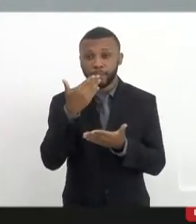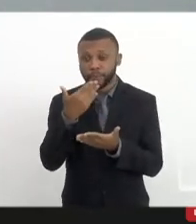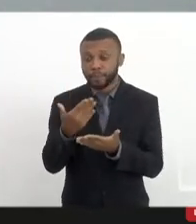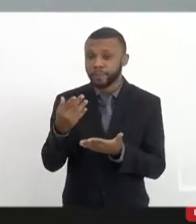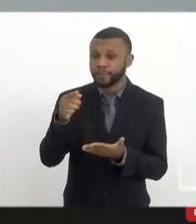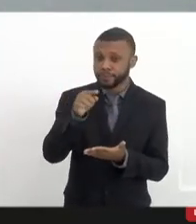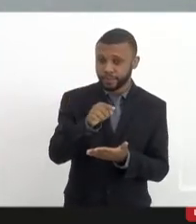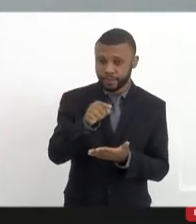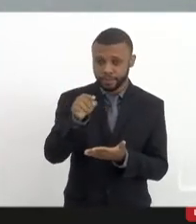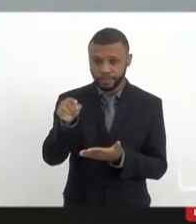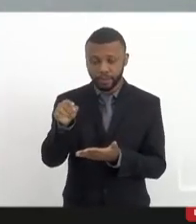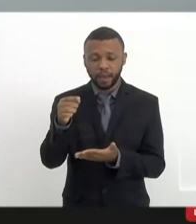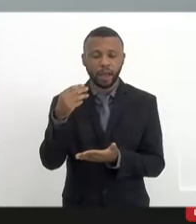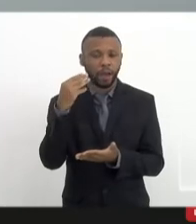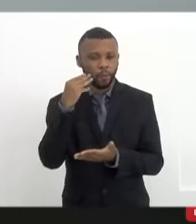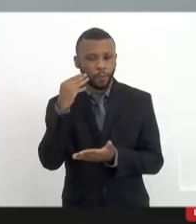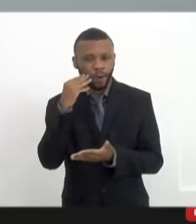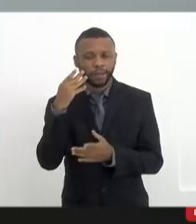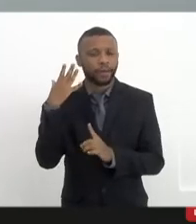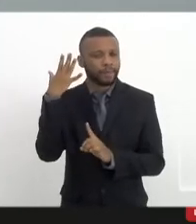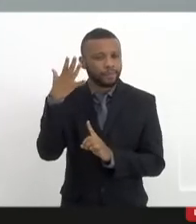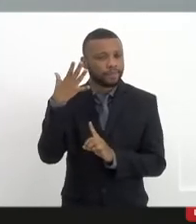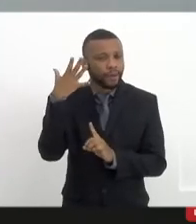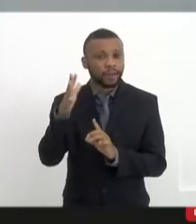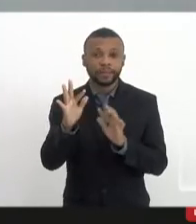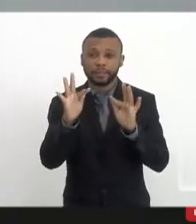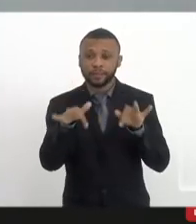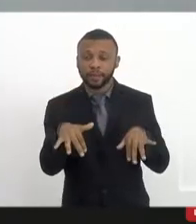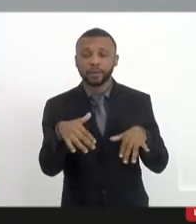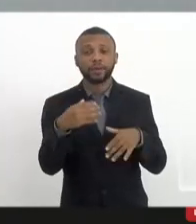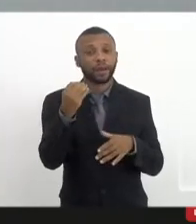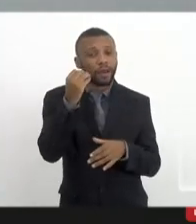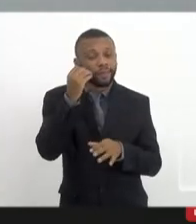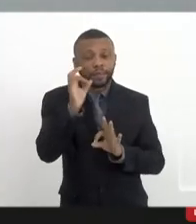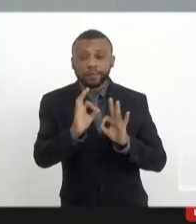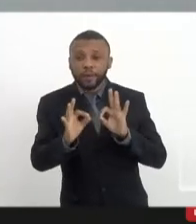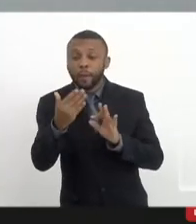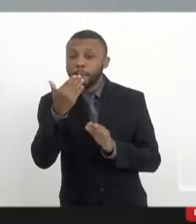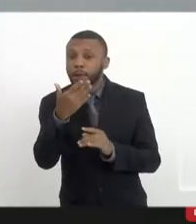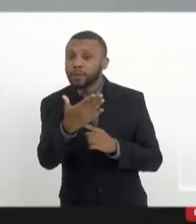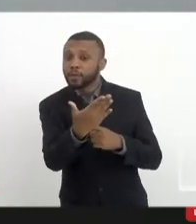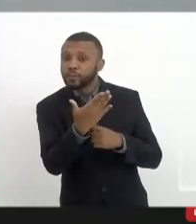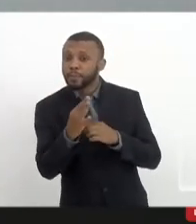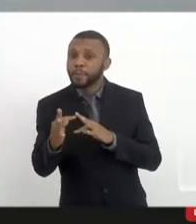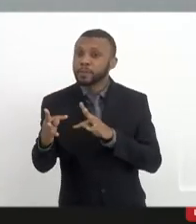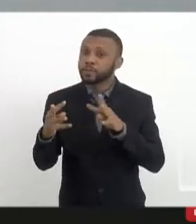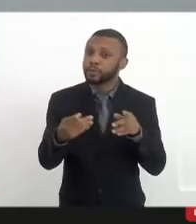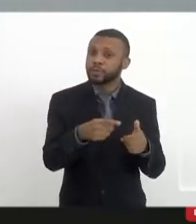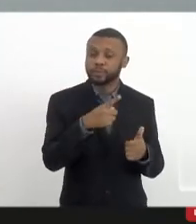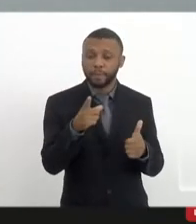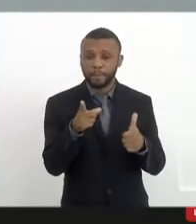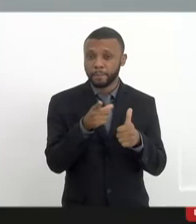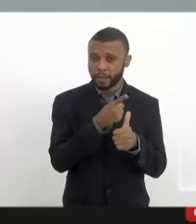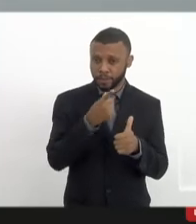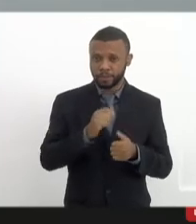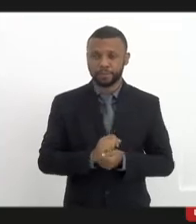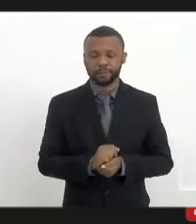falas de encerramento. Eu só quero aqui ver se a gente sistematiza e peço ajuda a todo mundo. Bom, um, a gente tem uma